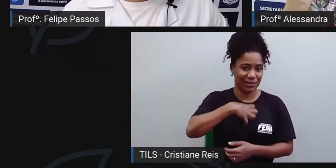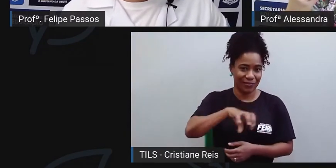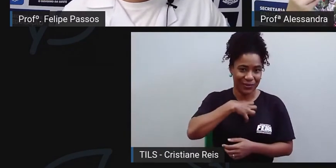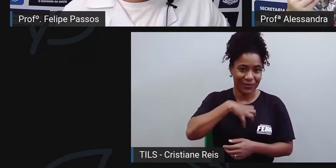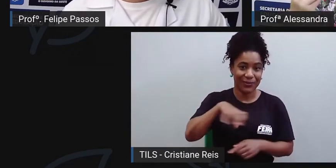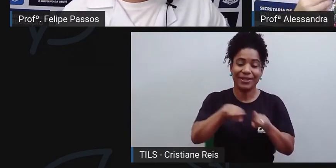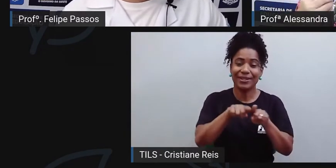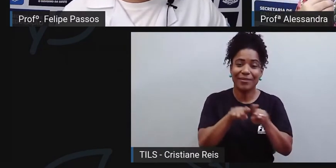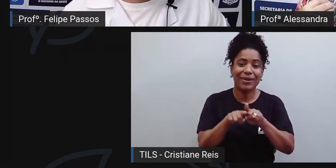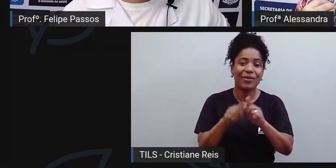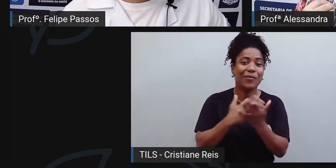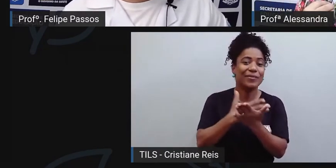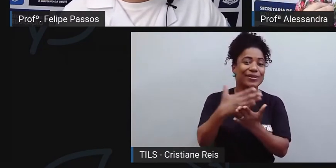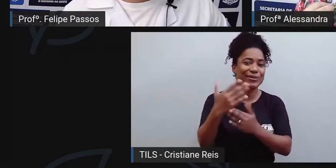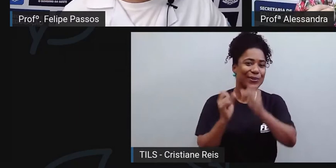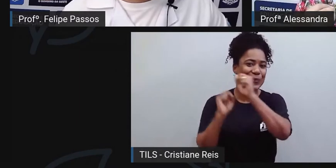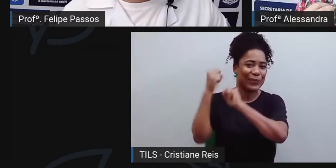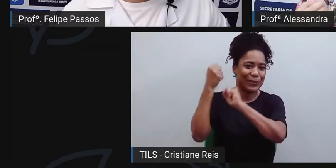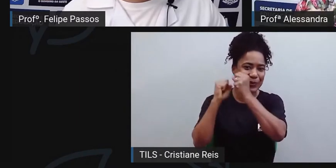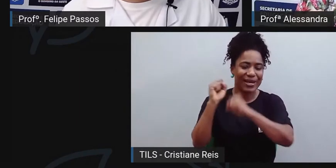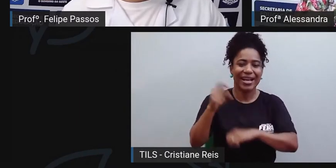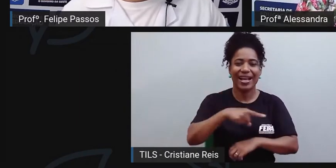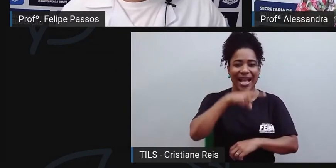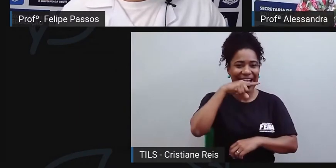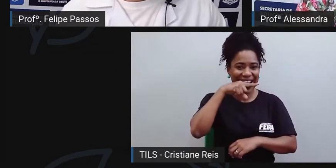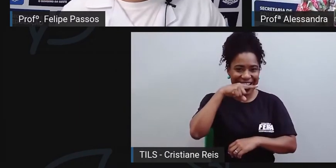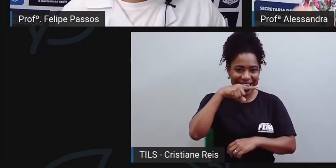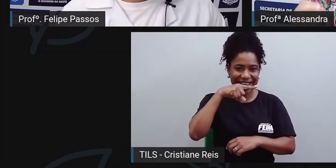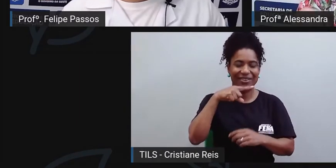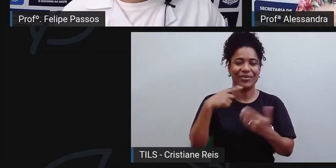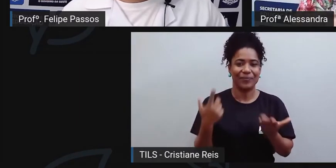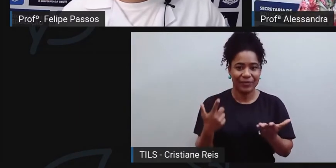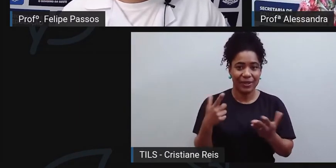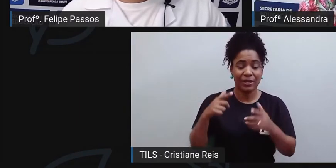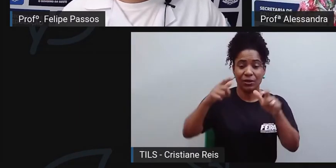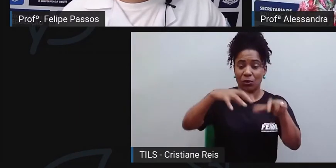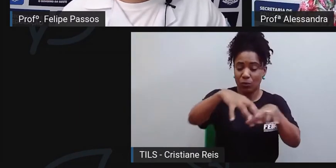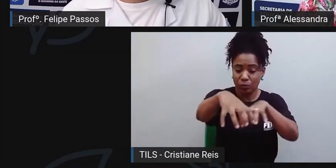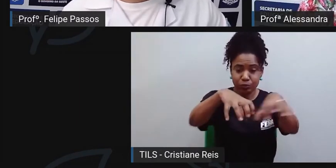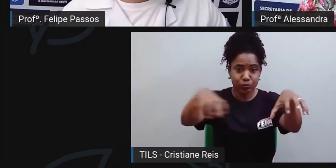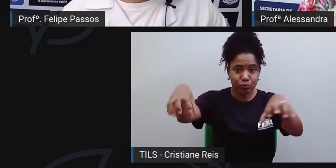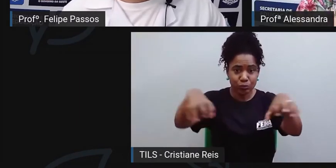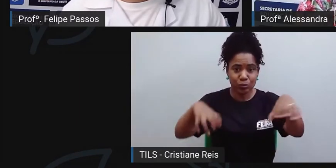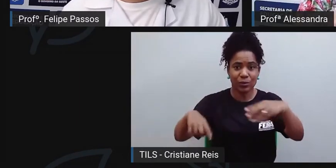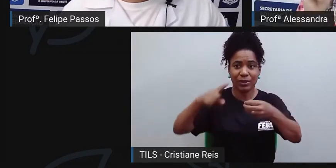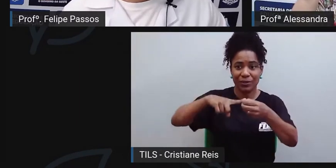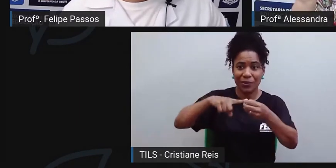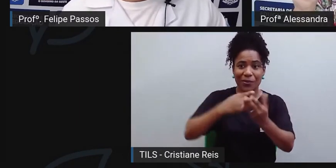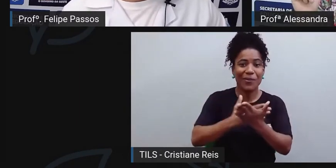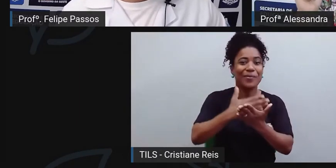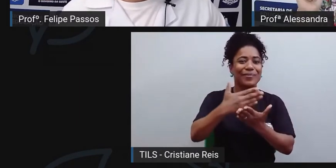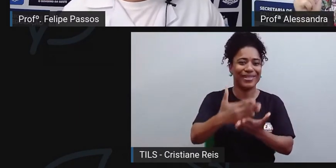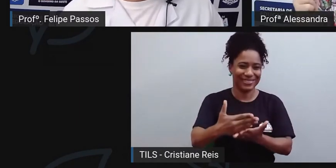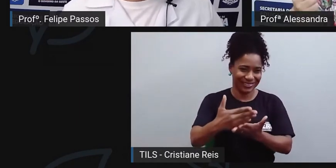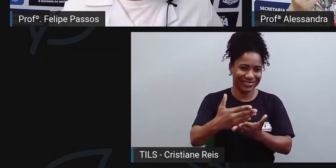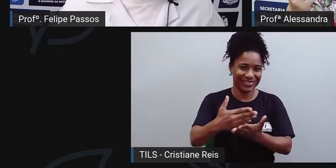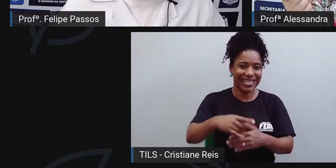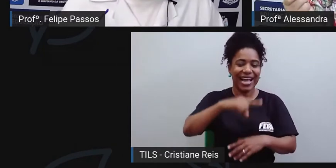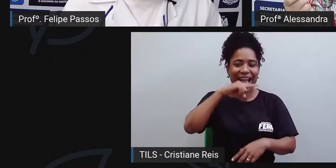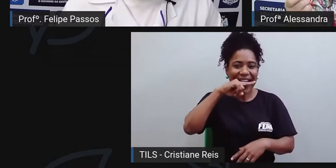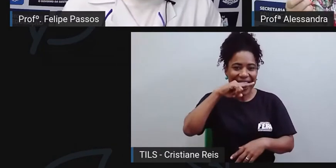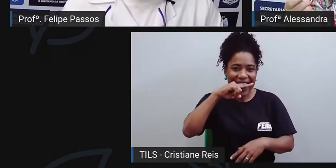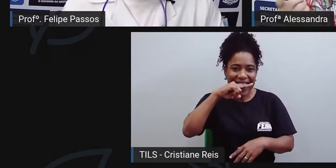passado, mas o que é vai acontecer? A região do Reconcavo é a região produtora de açúcar, que naquele momento é o que gera